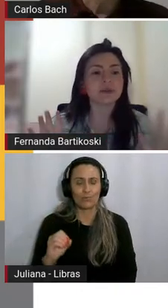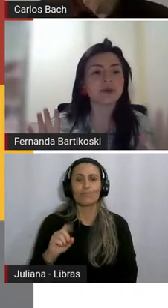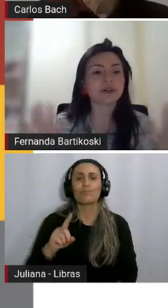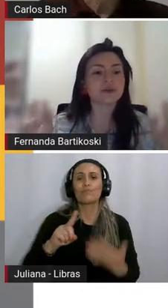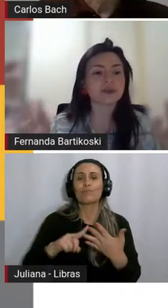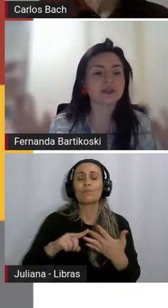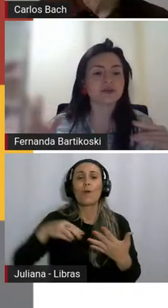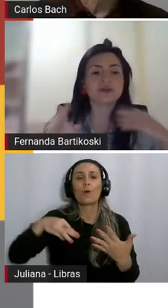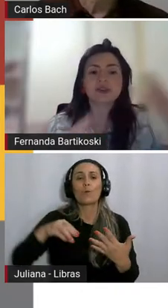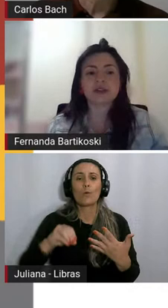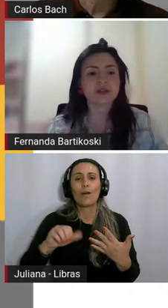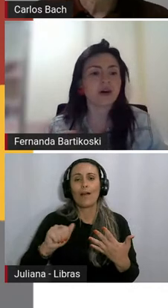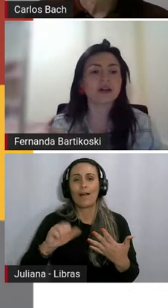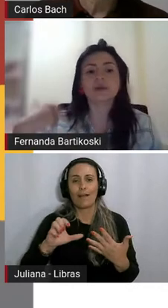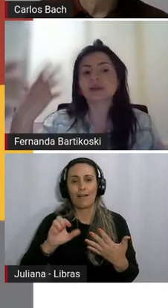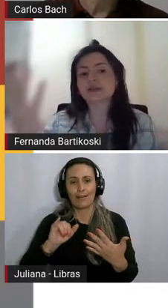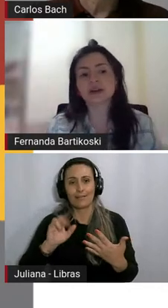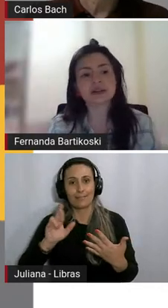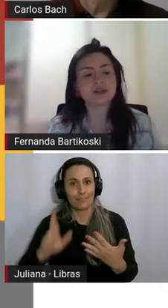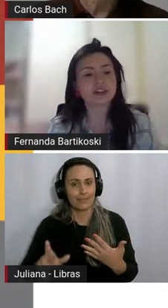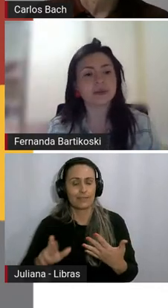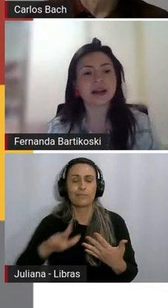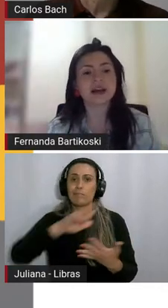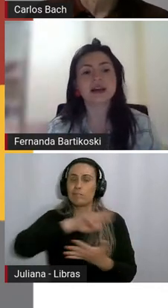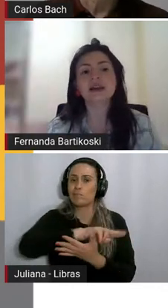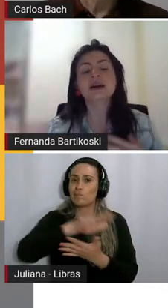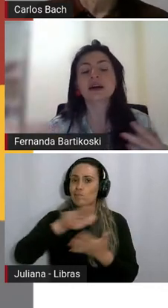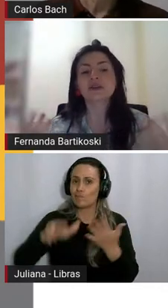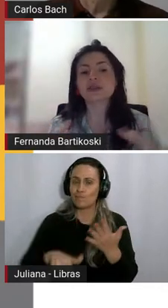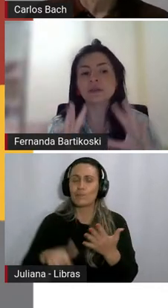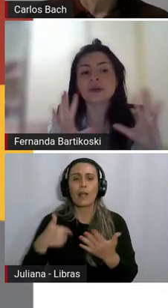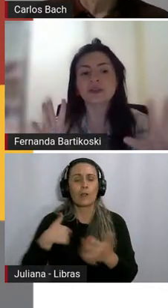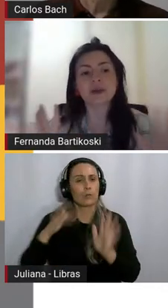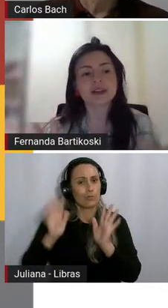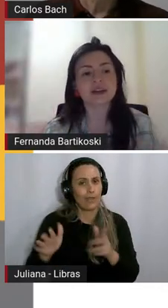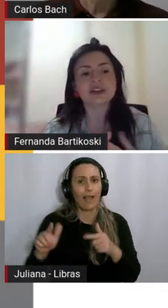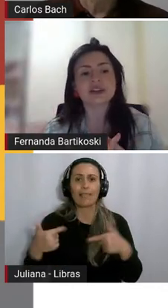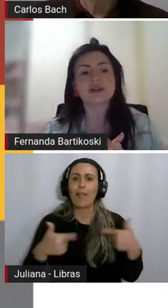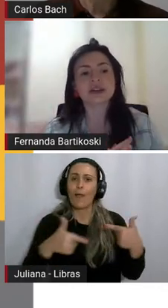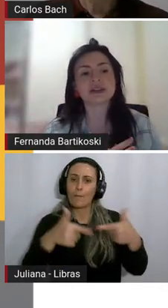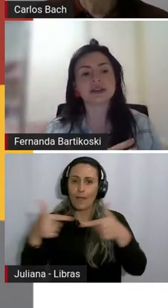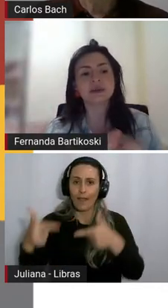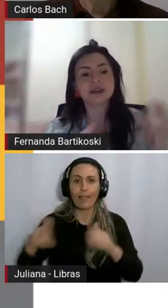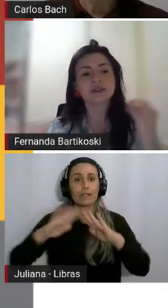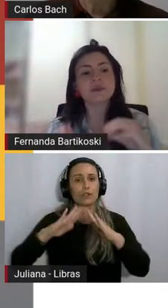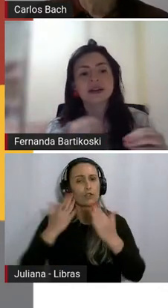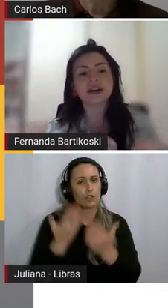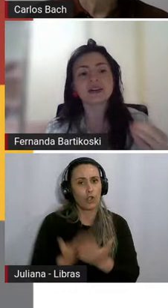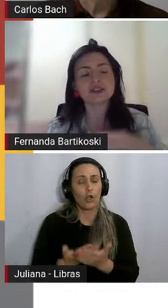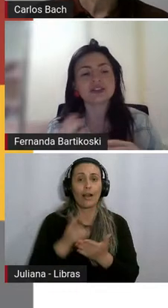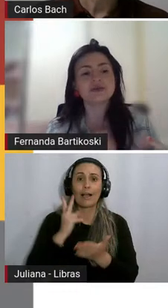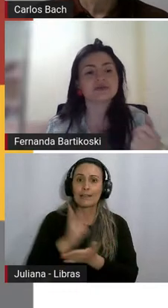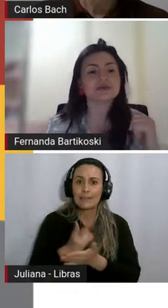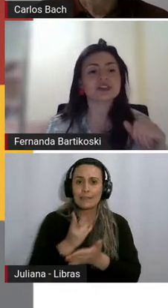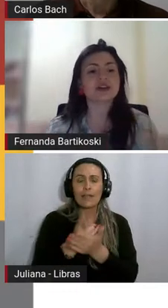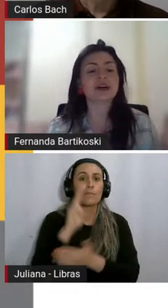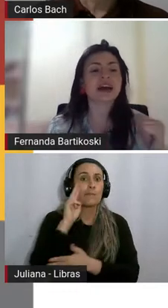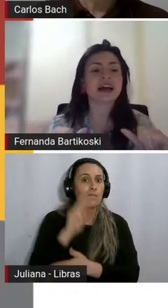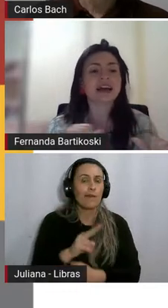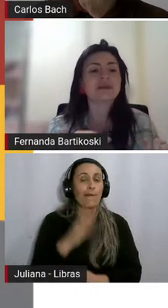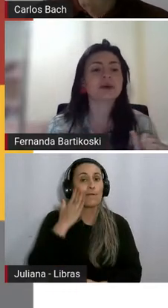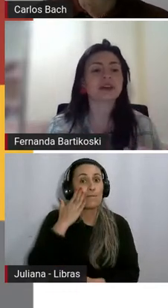eu sempre, quando eu visito a escola ou nas escolas que eu já trabalhei, eu sempre vi presente essa coleção, então, é bem legal a gente